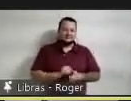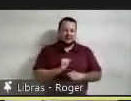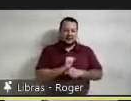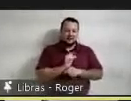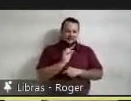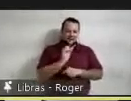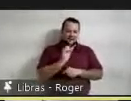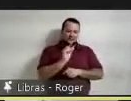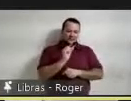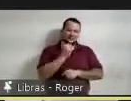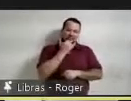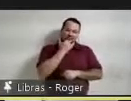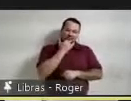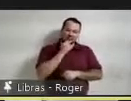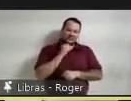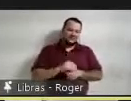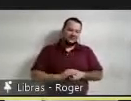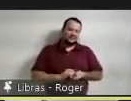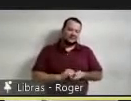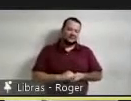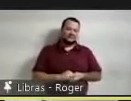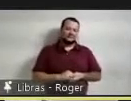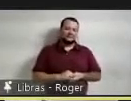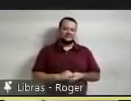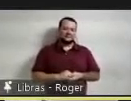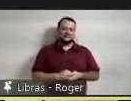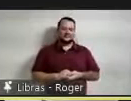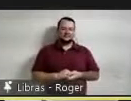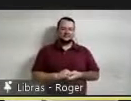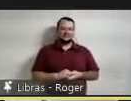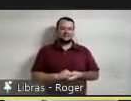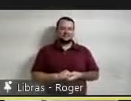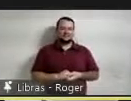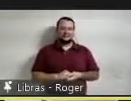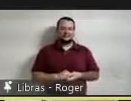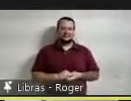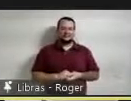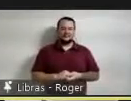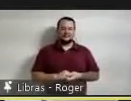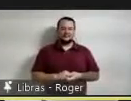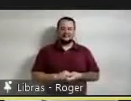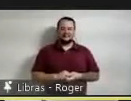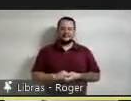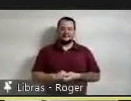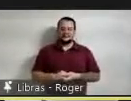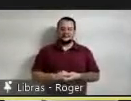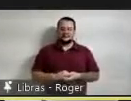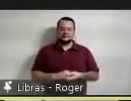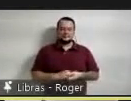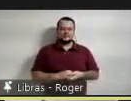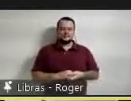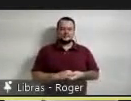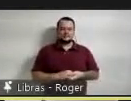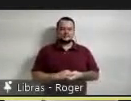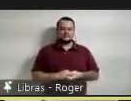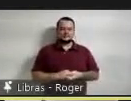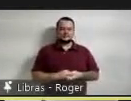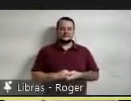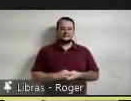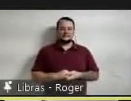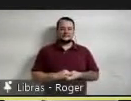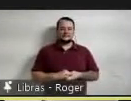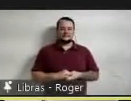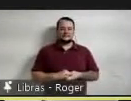desculpa a falha vamos lá quando eu recebi o convite não é a primeira